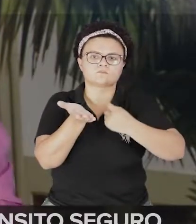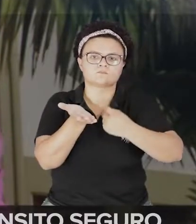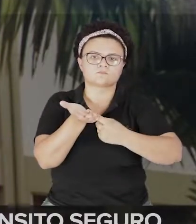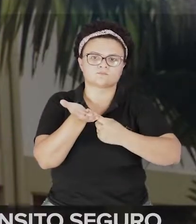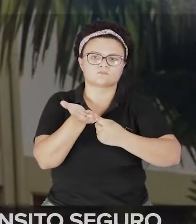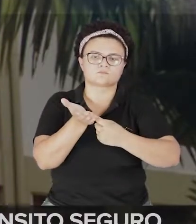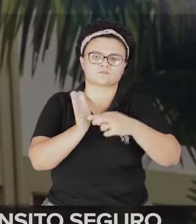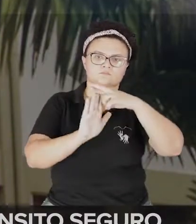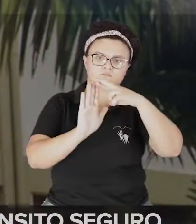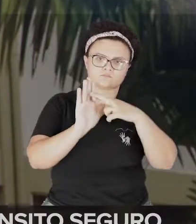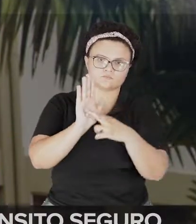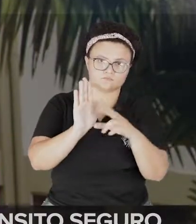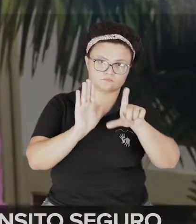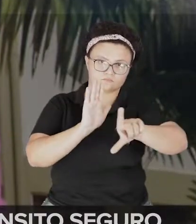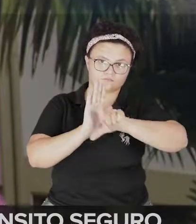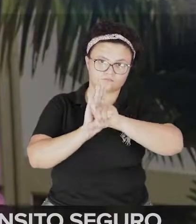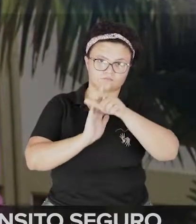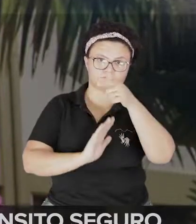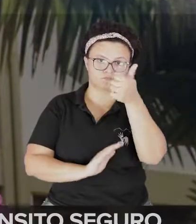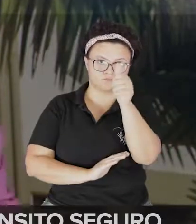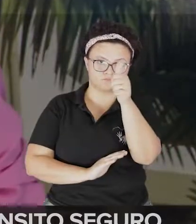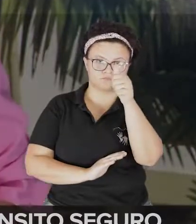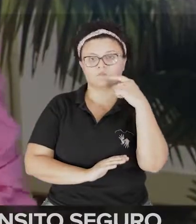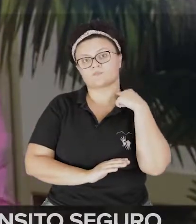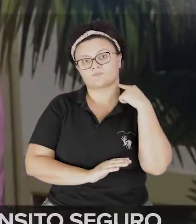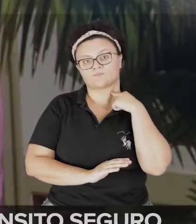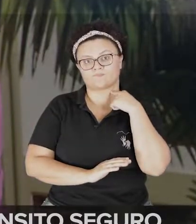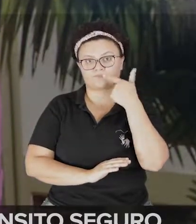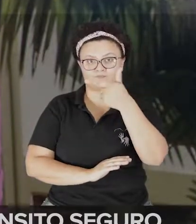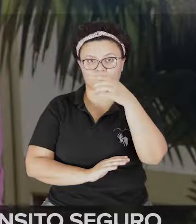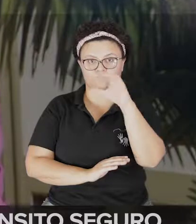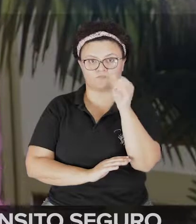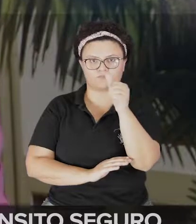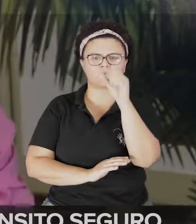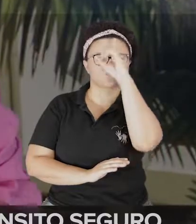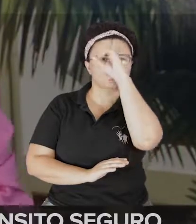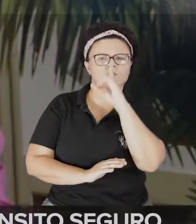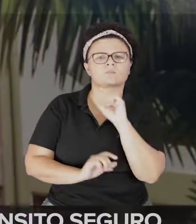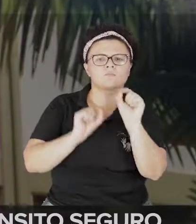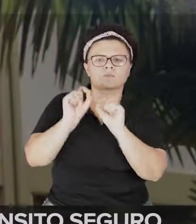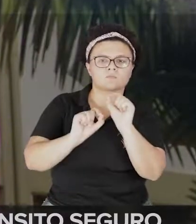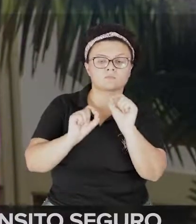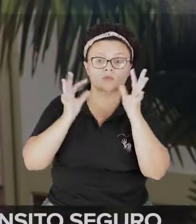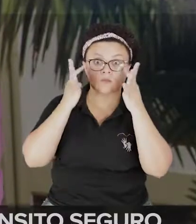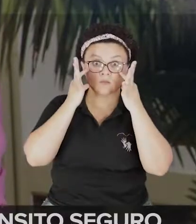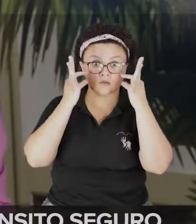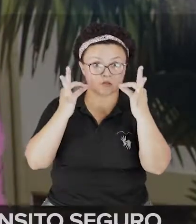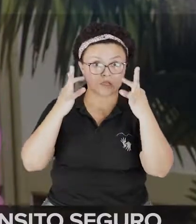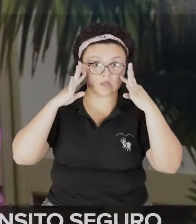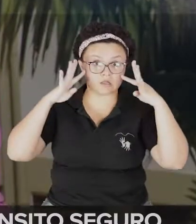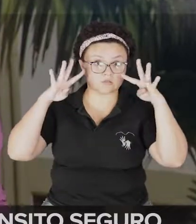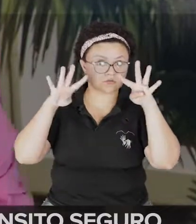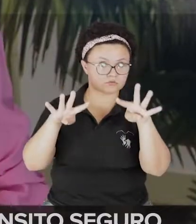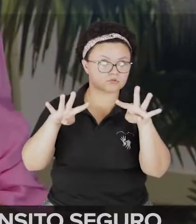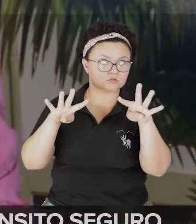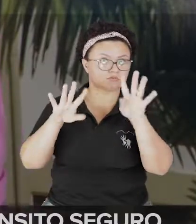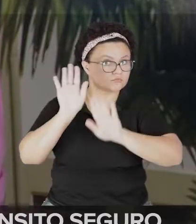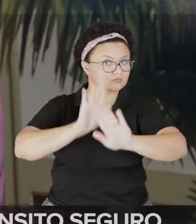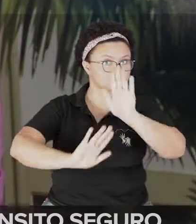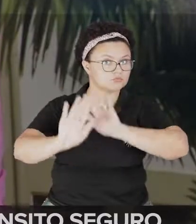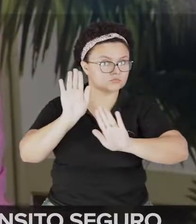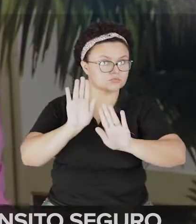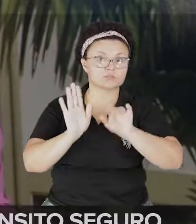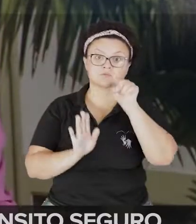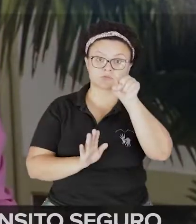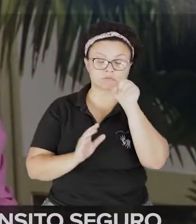11 de maio de 2011. Já a cor amarela é por simbolizar a atenção e a advertência. E para sua segurança e de outras